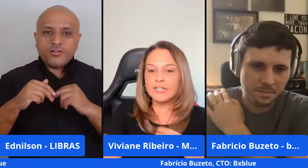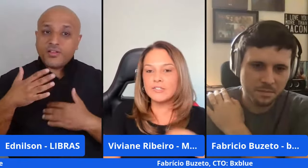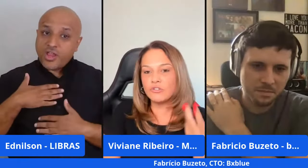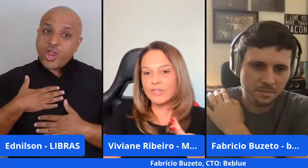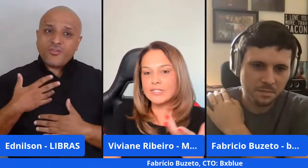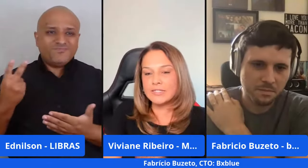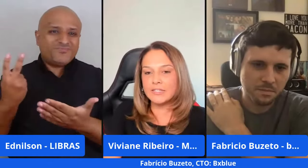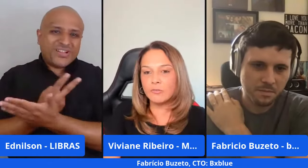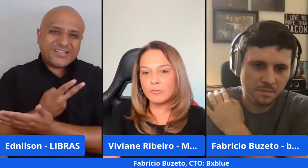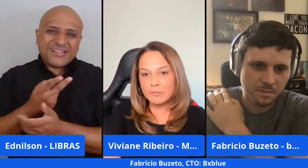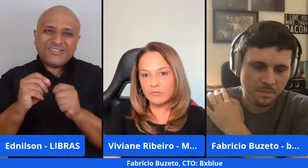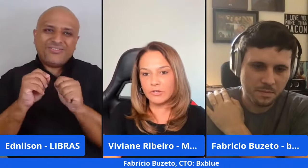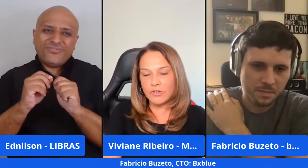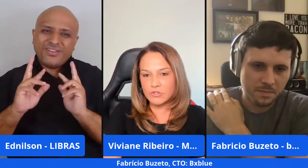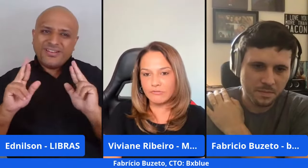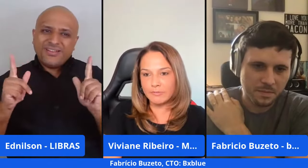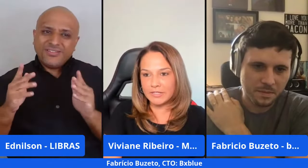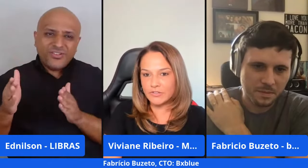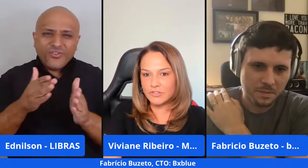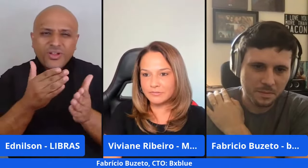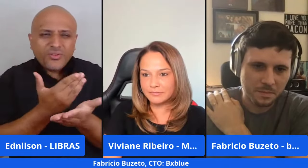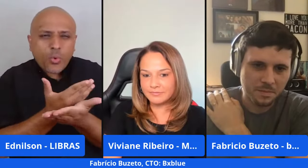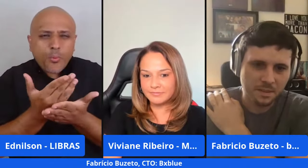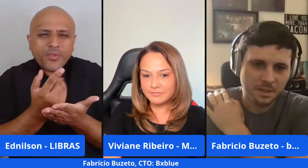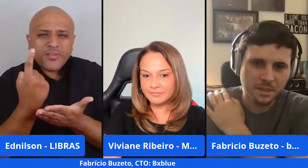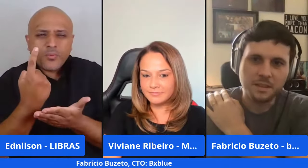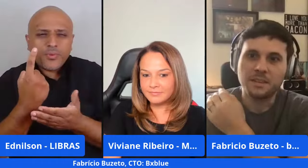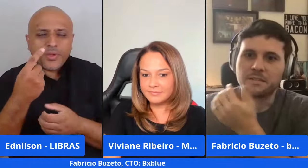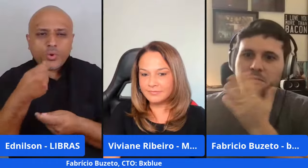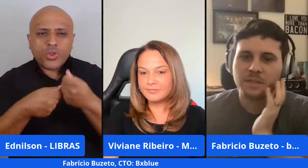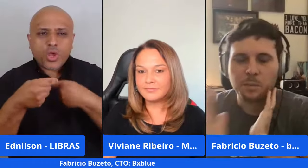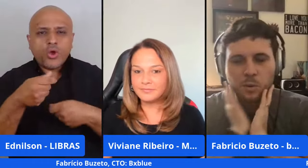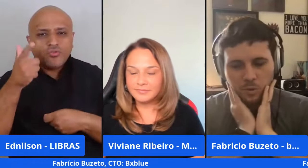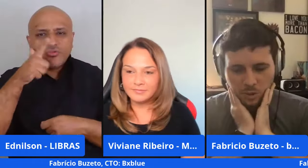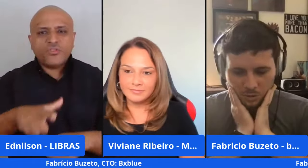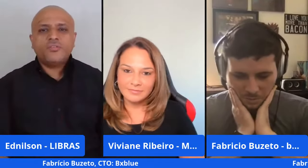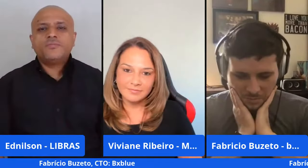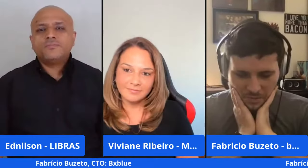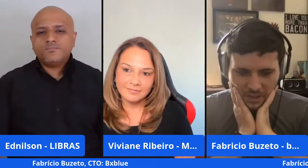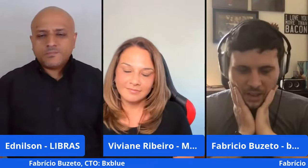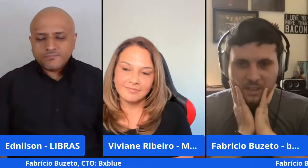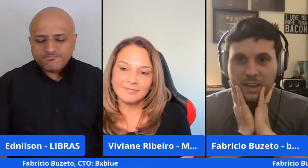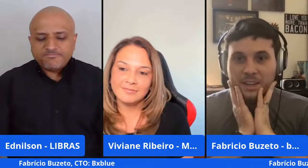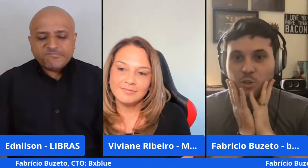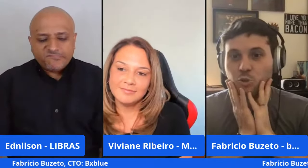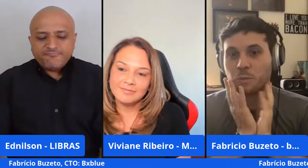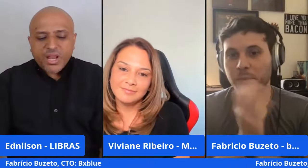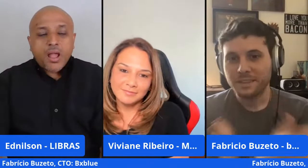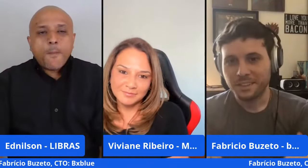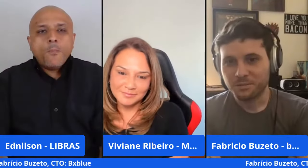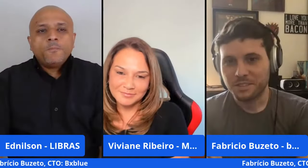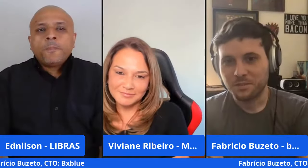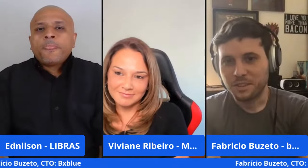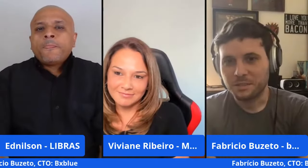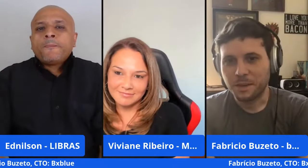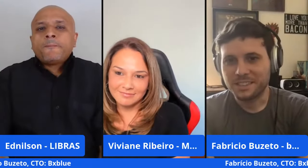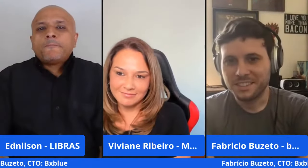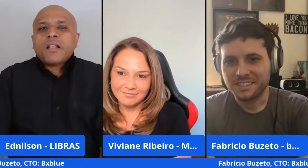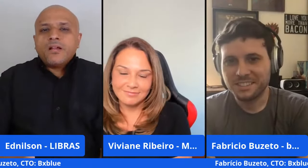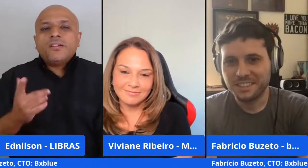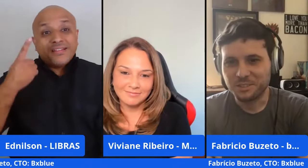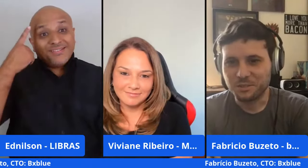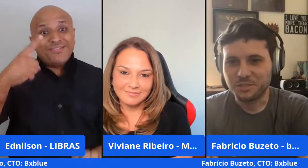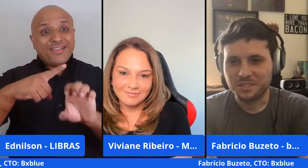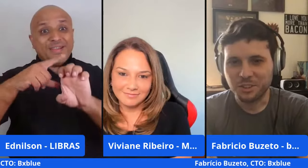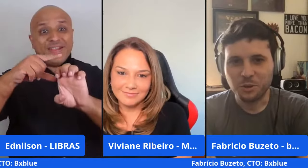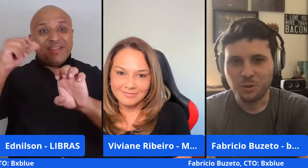faria diferente se eu estivesse iniciando o primeiro negócio novamente. Tá bom, ótimo. Eu estou empreendendo já faz mais